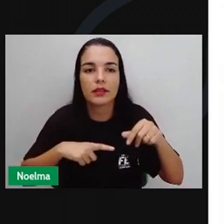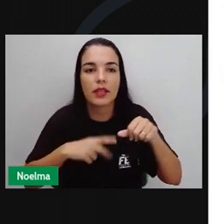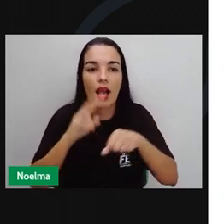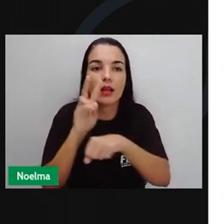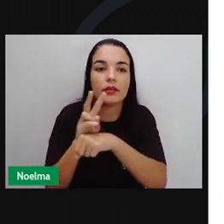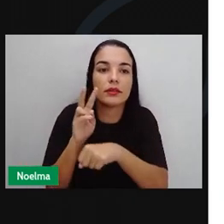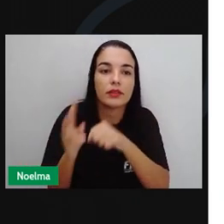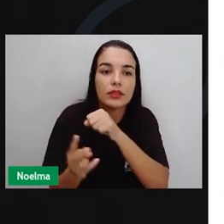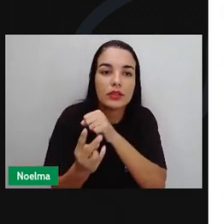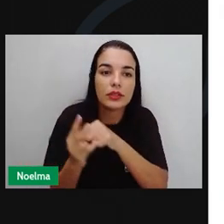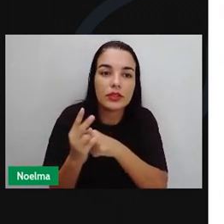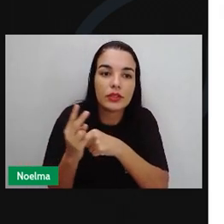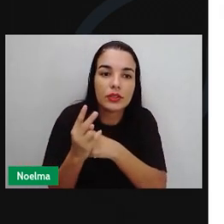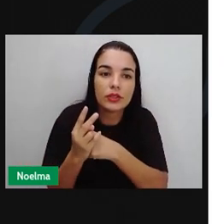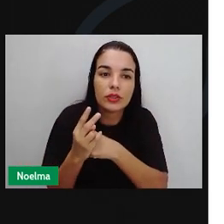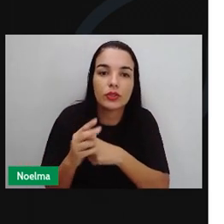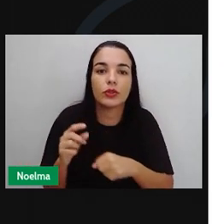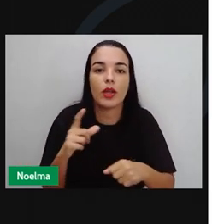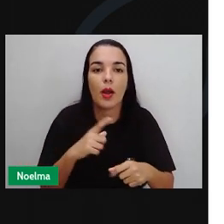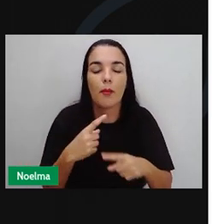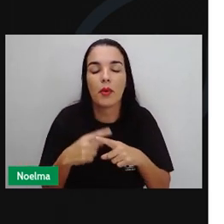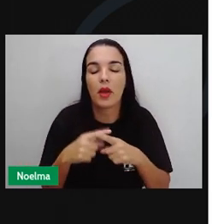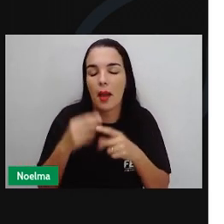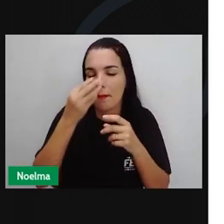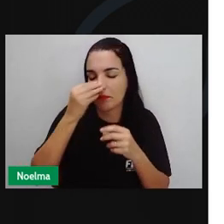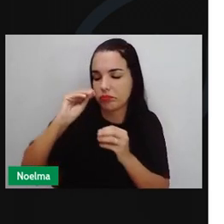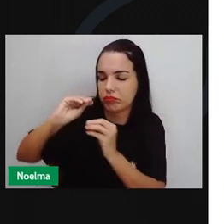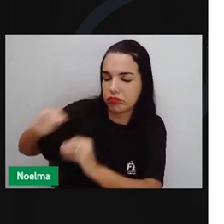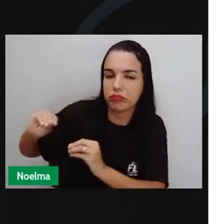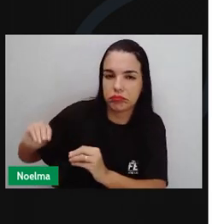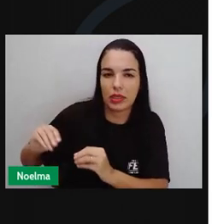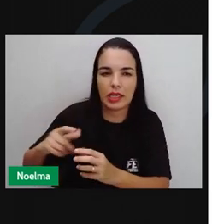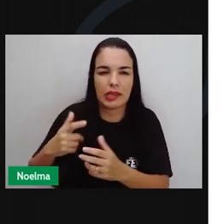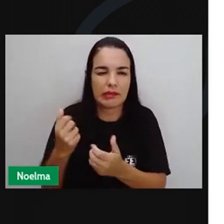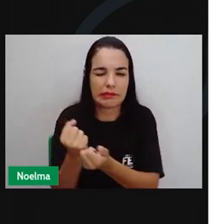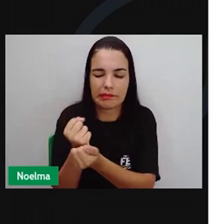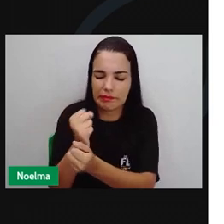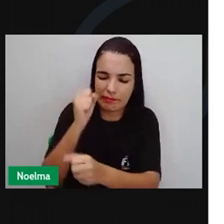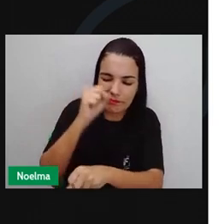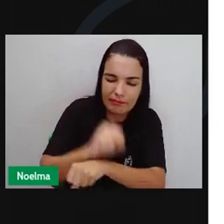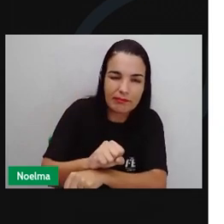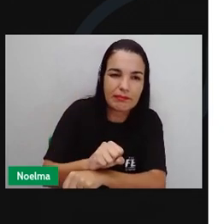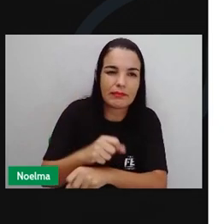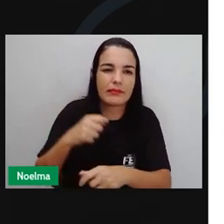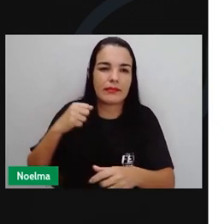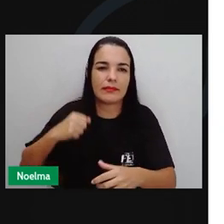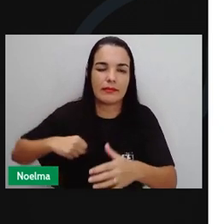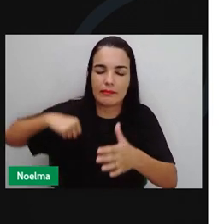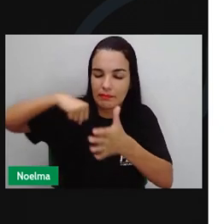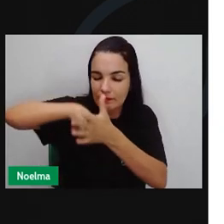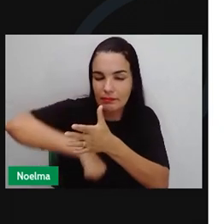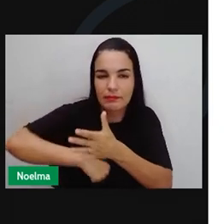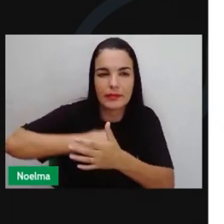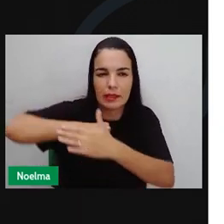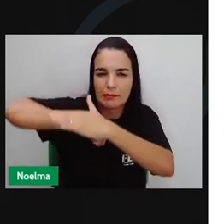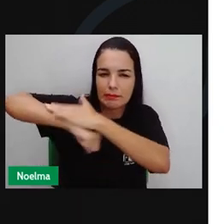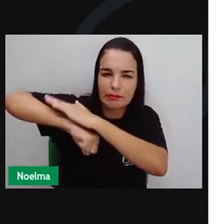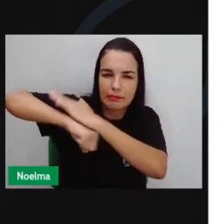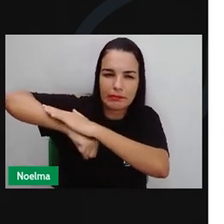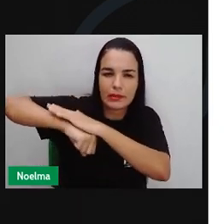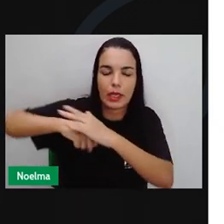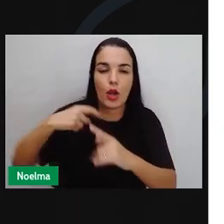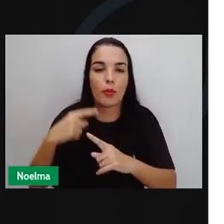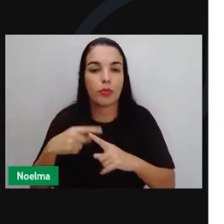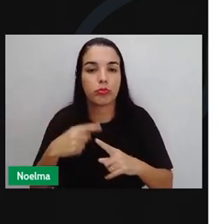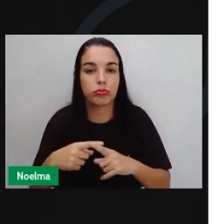que foram desalojados e muitas vezes massacrados pelas empresas de colonização e os